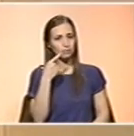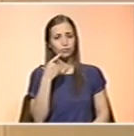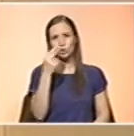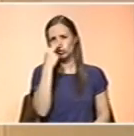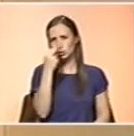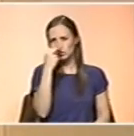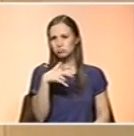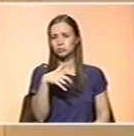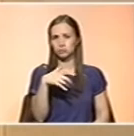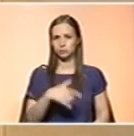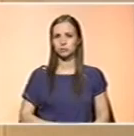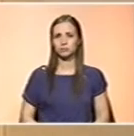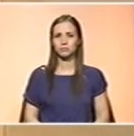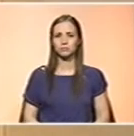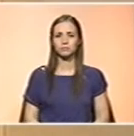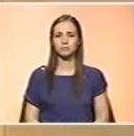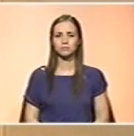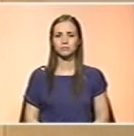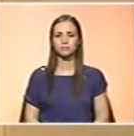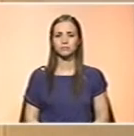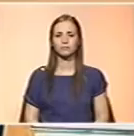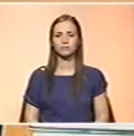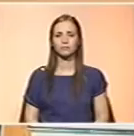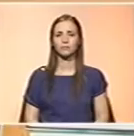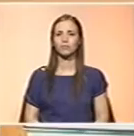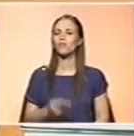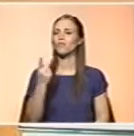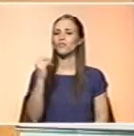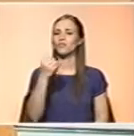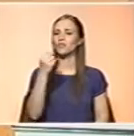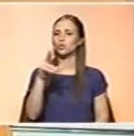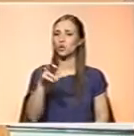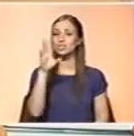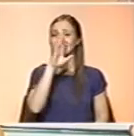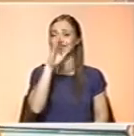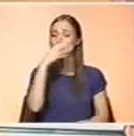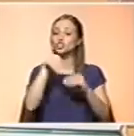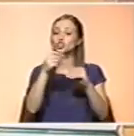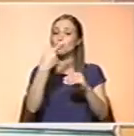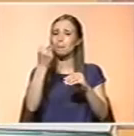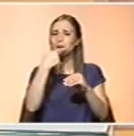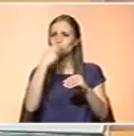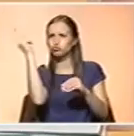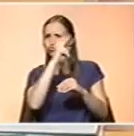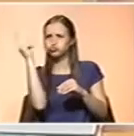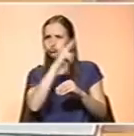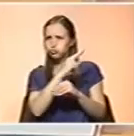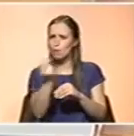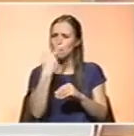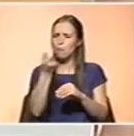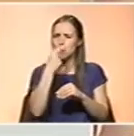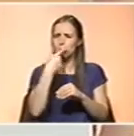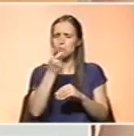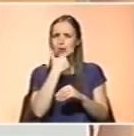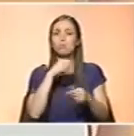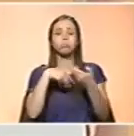constipações e estados gripais. Vitor, os suplementos tomados em excesso, já falámos aqui um bocadinho disso, podem trazer problemas. Que tipo de